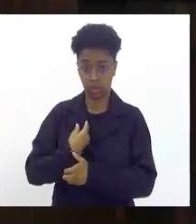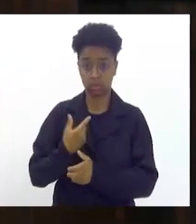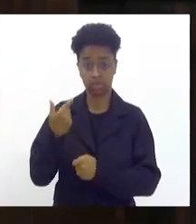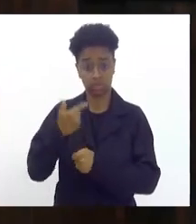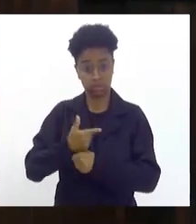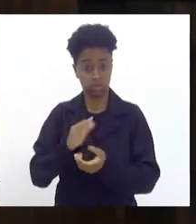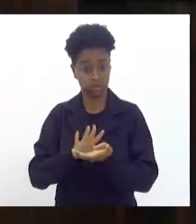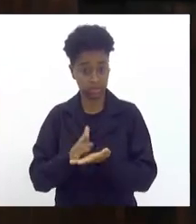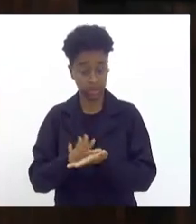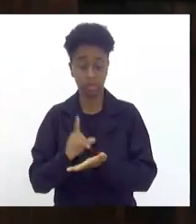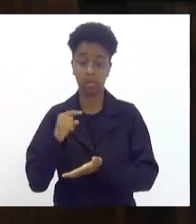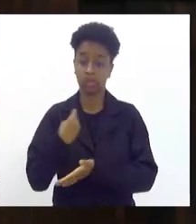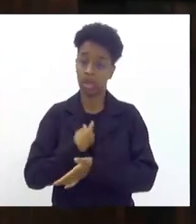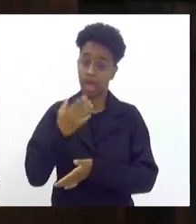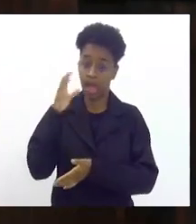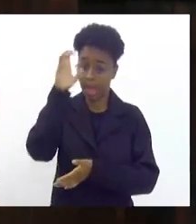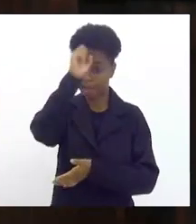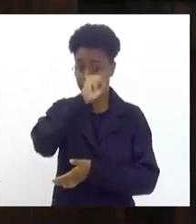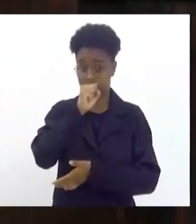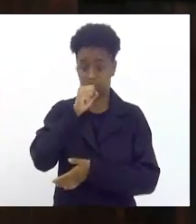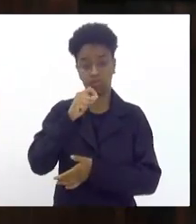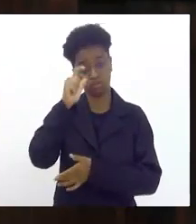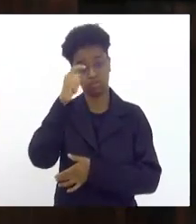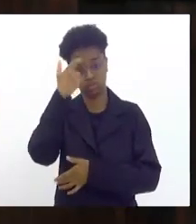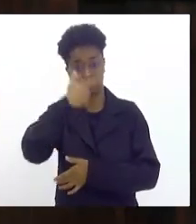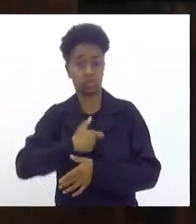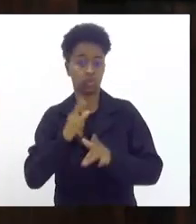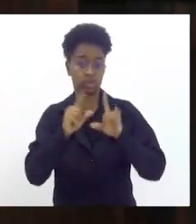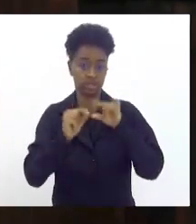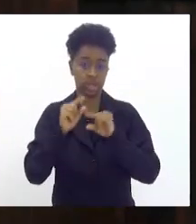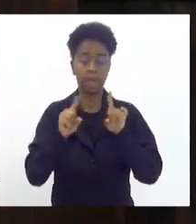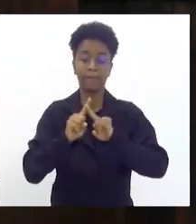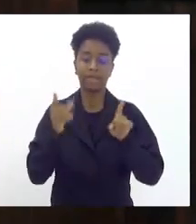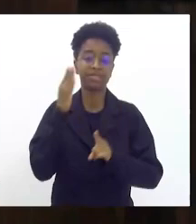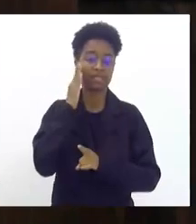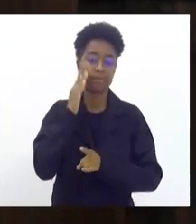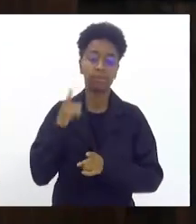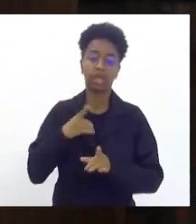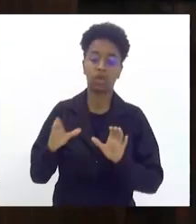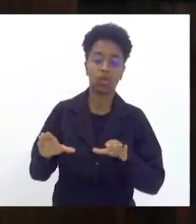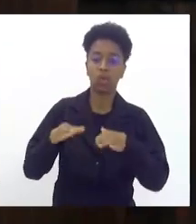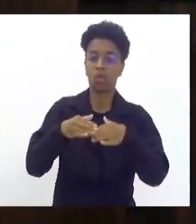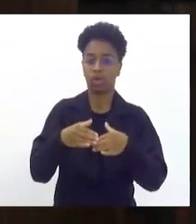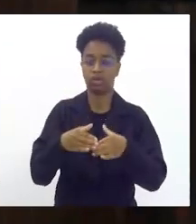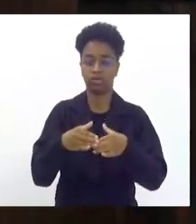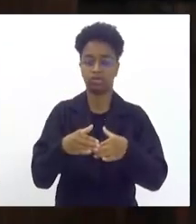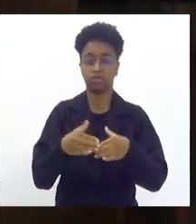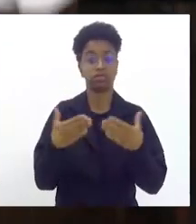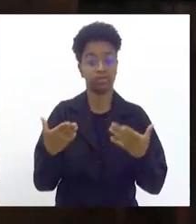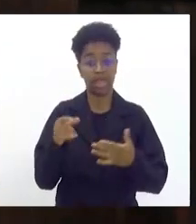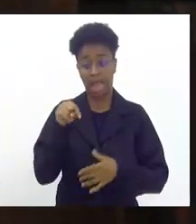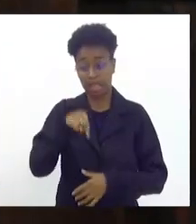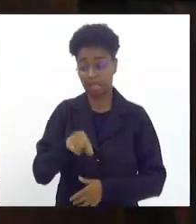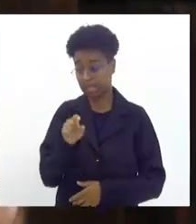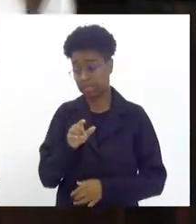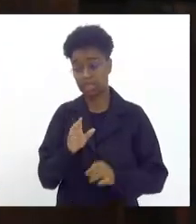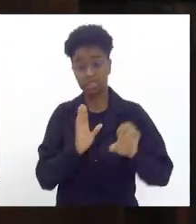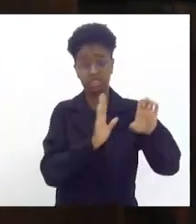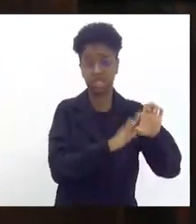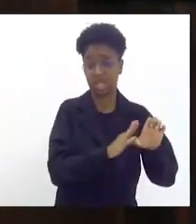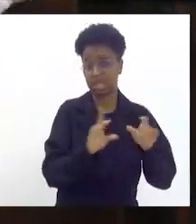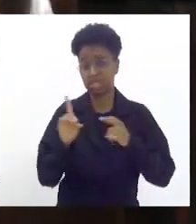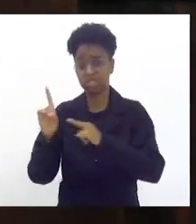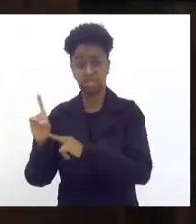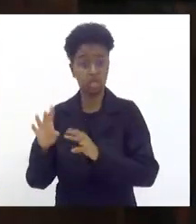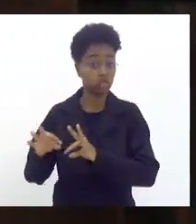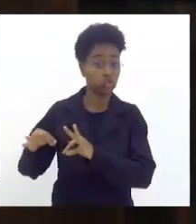aprendemos seis estrelas e sabemos que existe um coletivo chamado Constelação. Aqui, da esquerda, da direita,